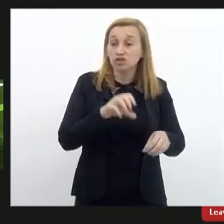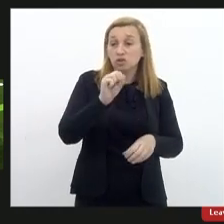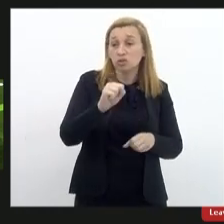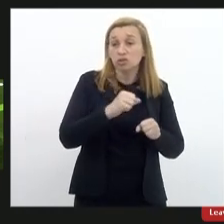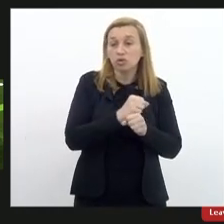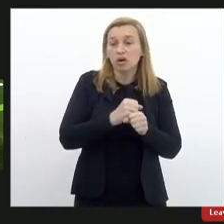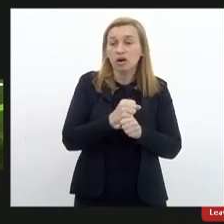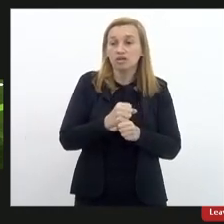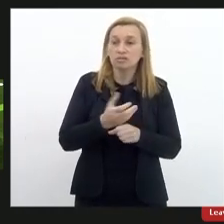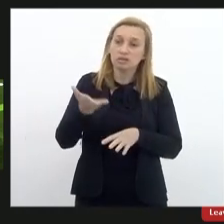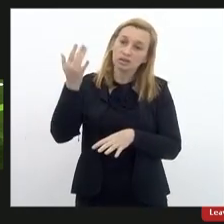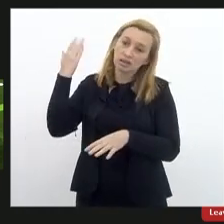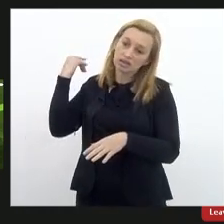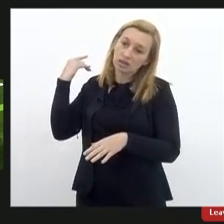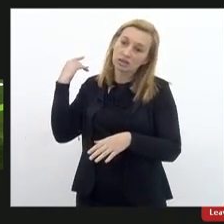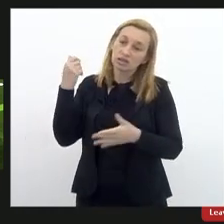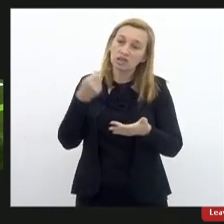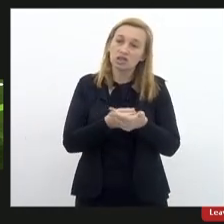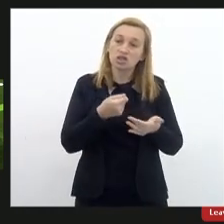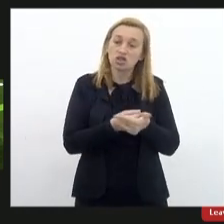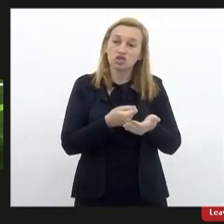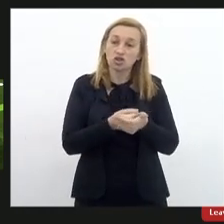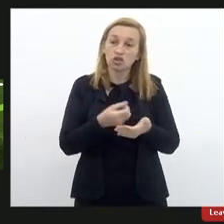atrás com exigências atuais